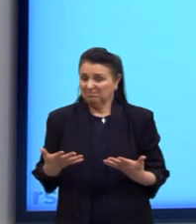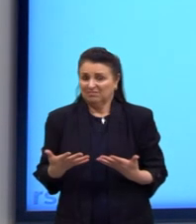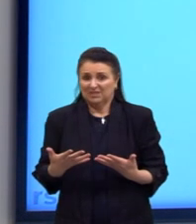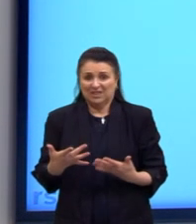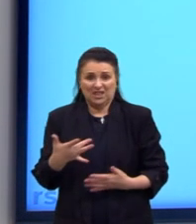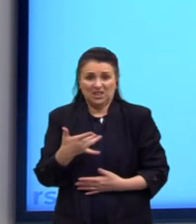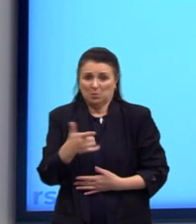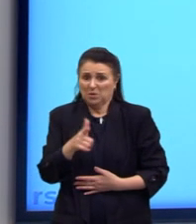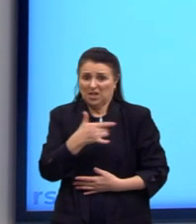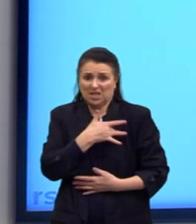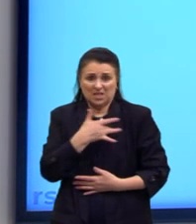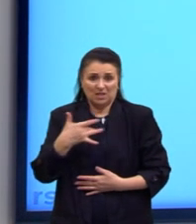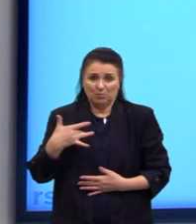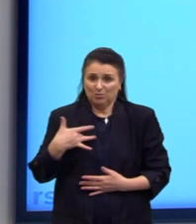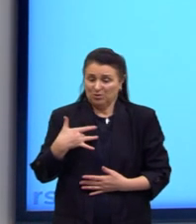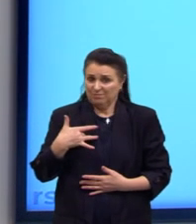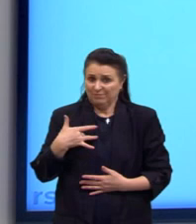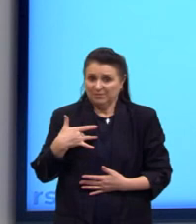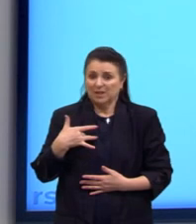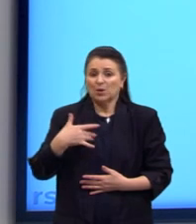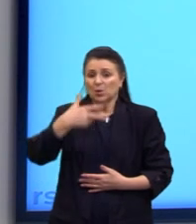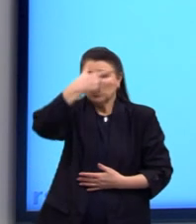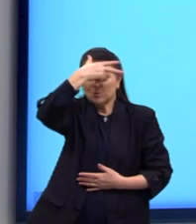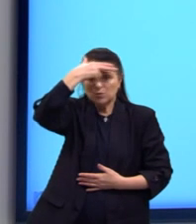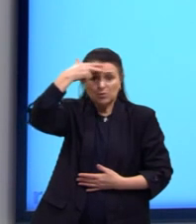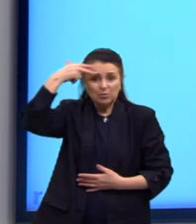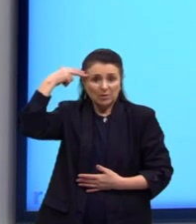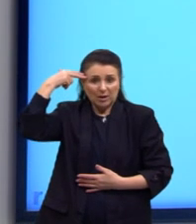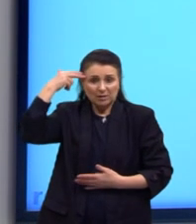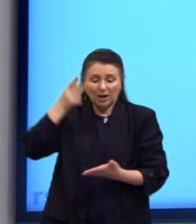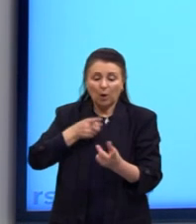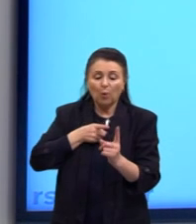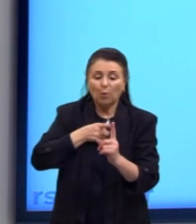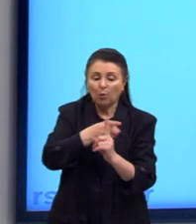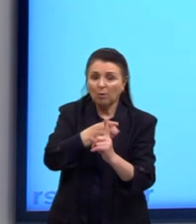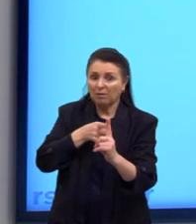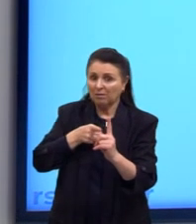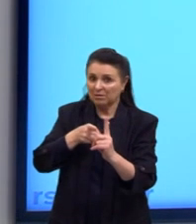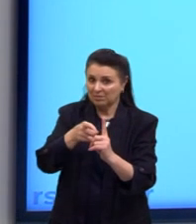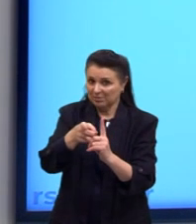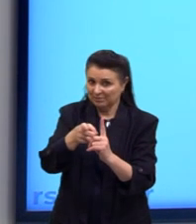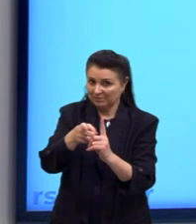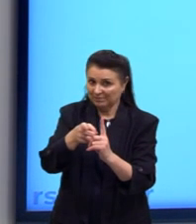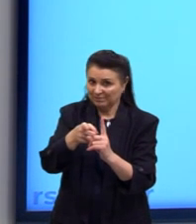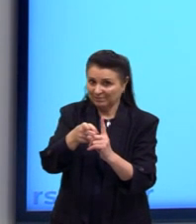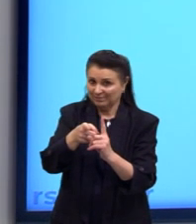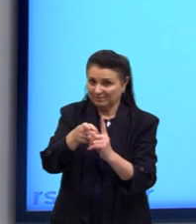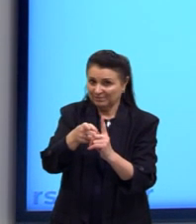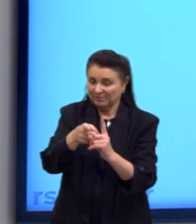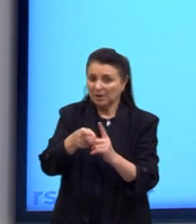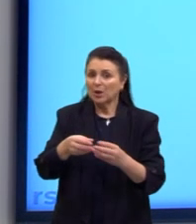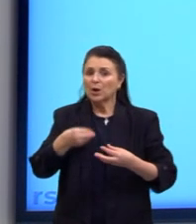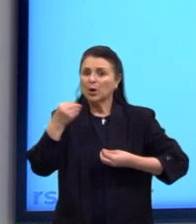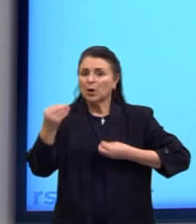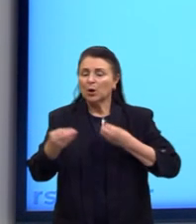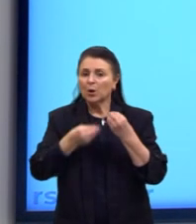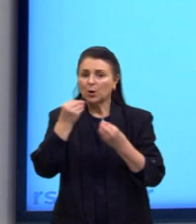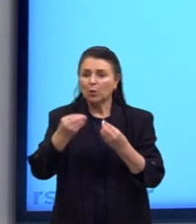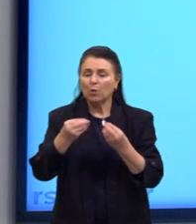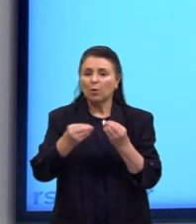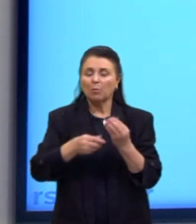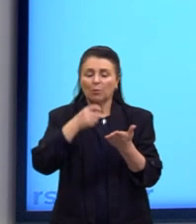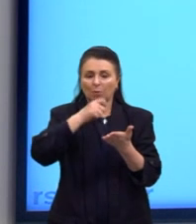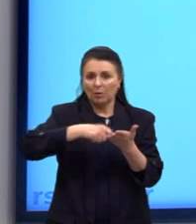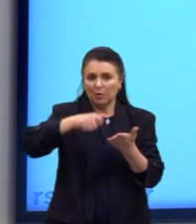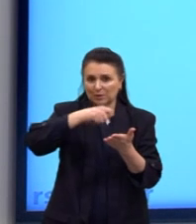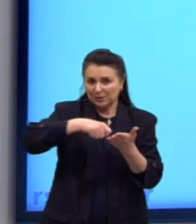saúde, um corpo estigmatizado pelo desvio, o desvio pelo excesso. Entretanto, como afirma a escritora